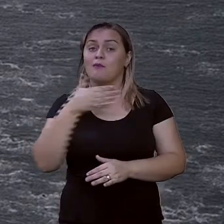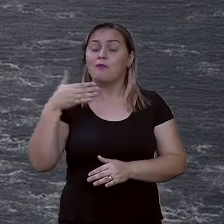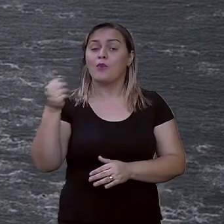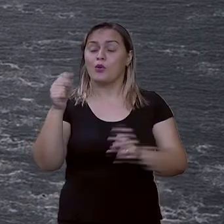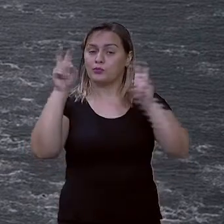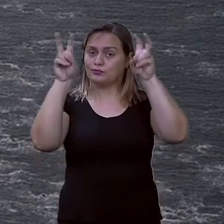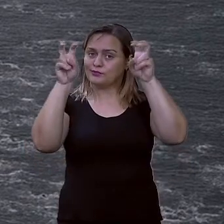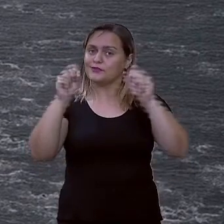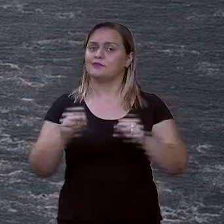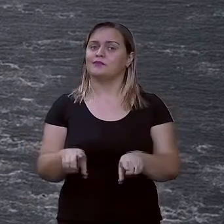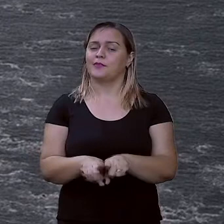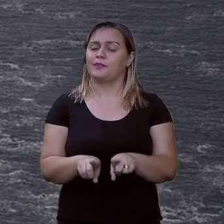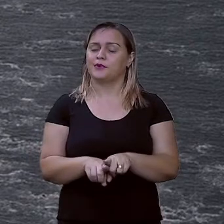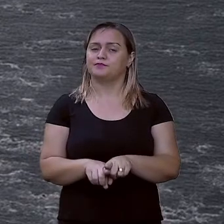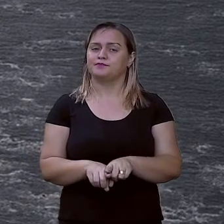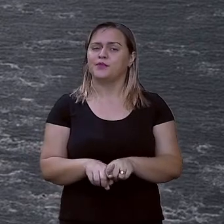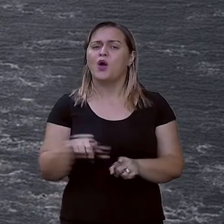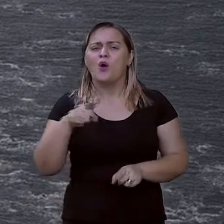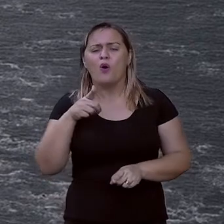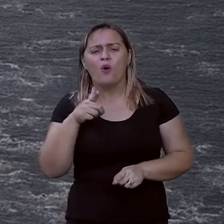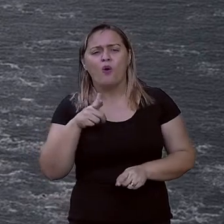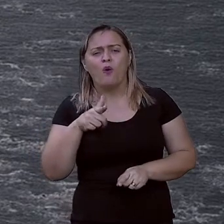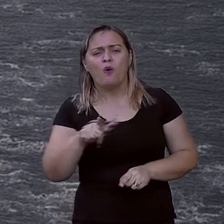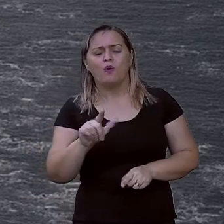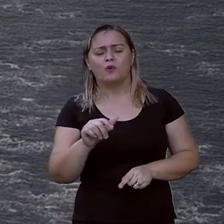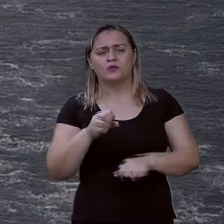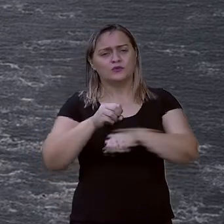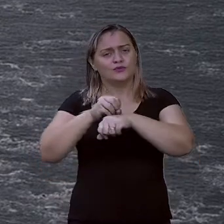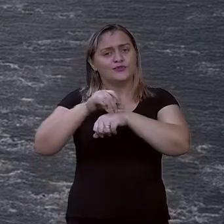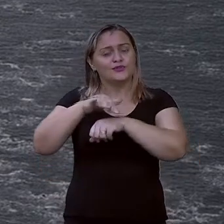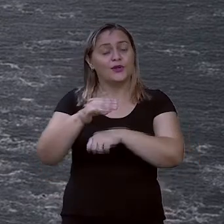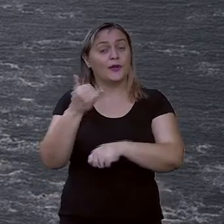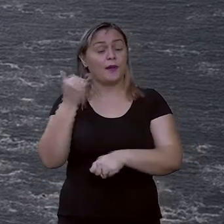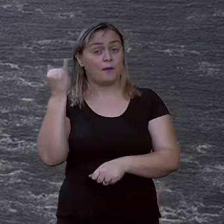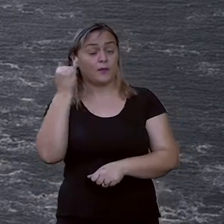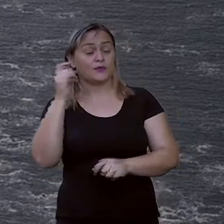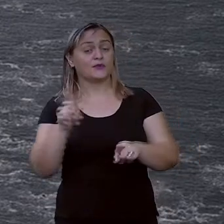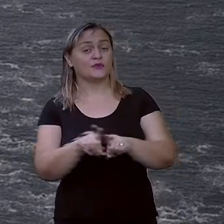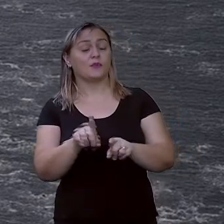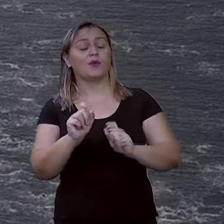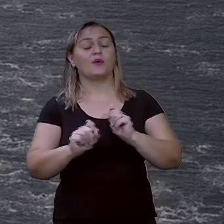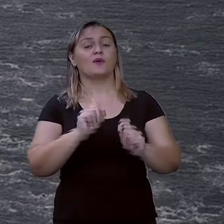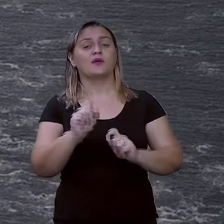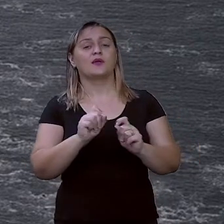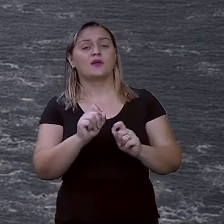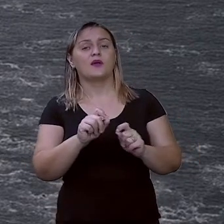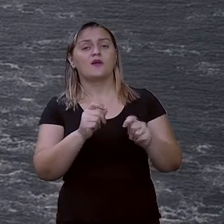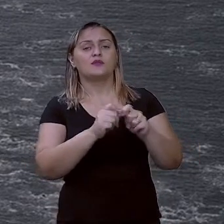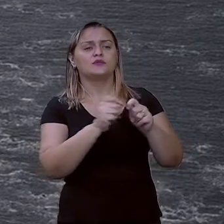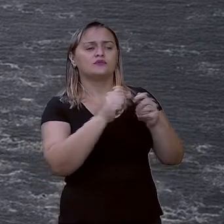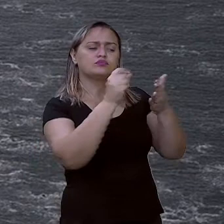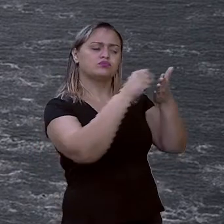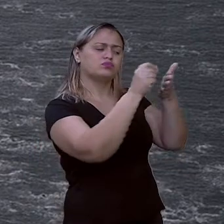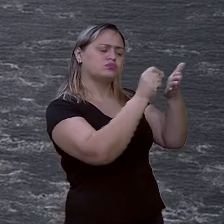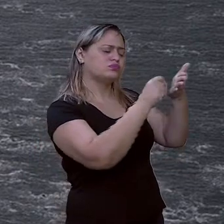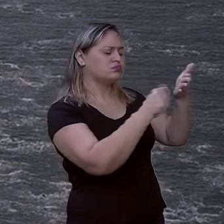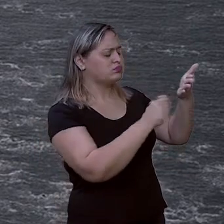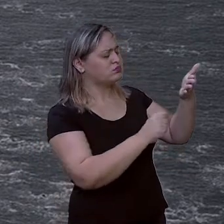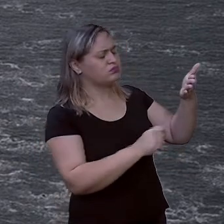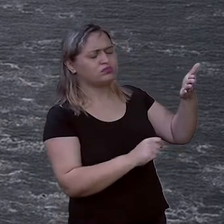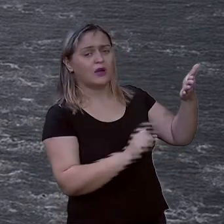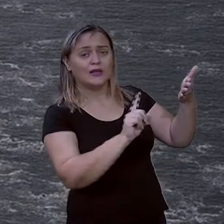é fazer um rascunho. Nessa hora, você irá transcrever o quê? Todas as suas ideias e